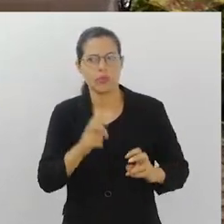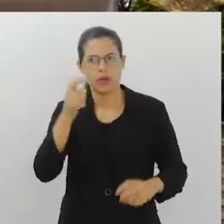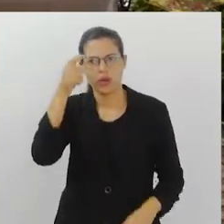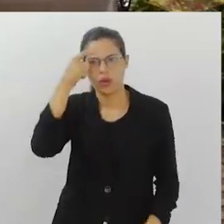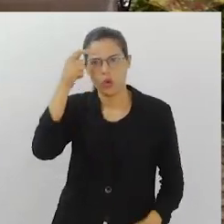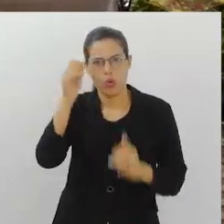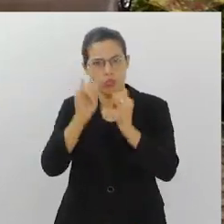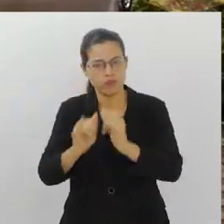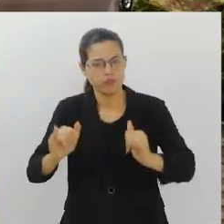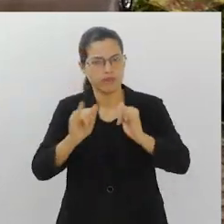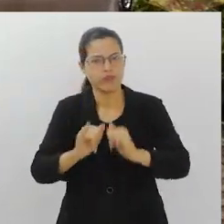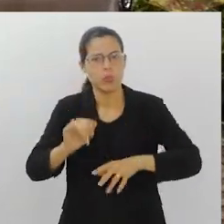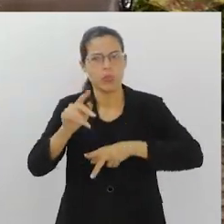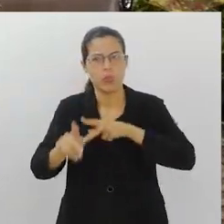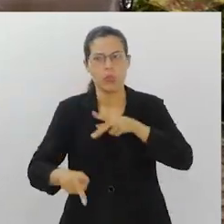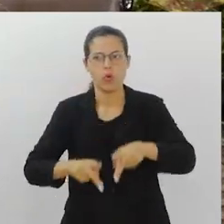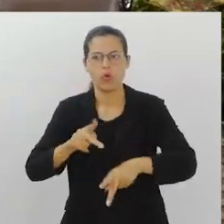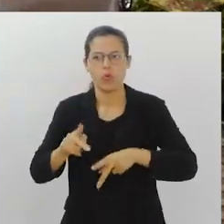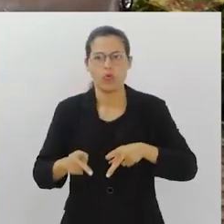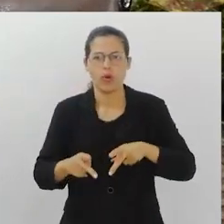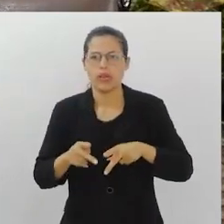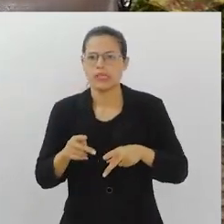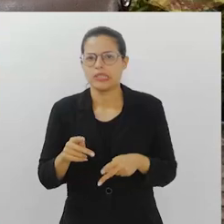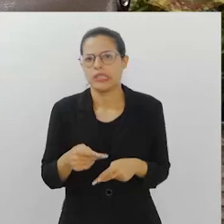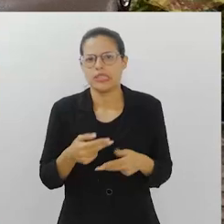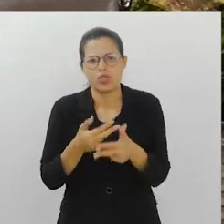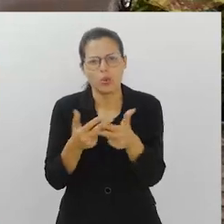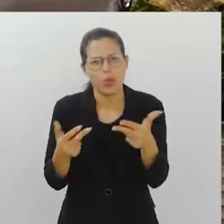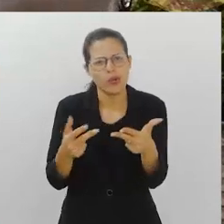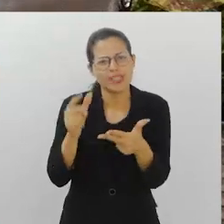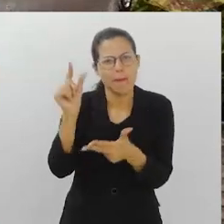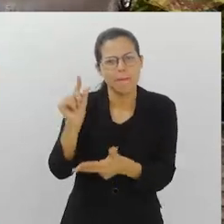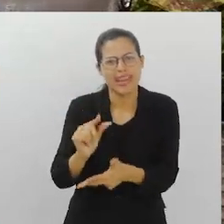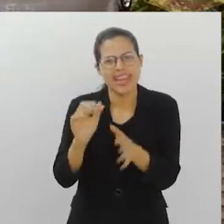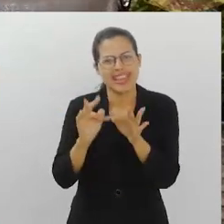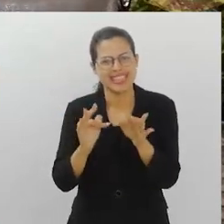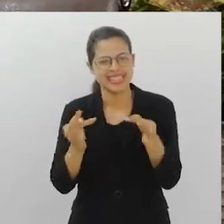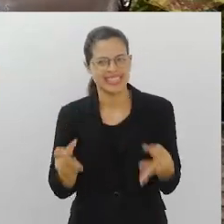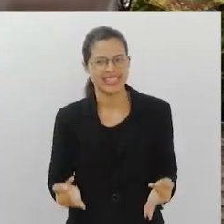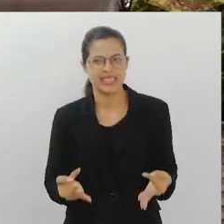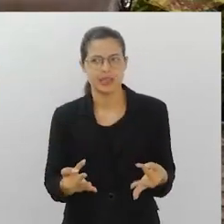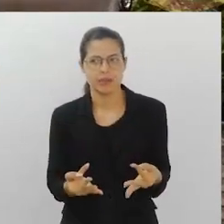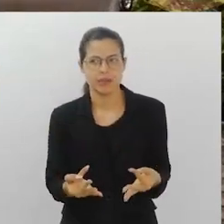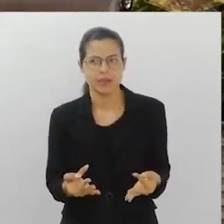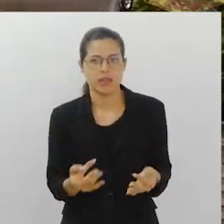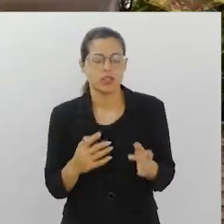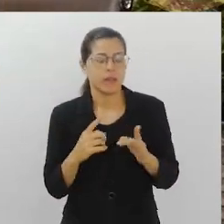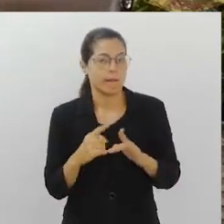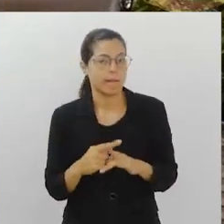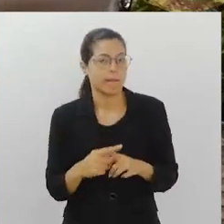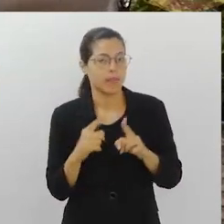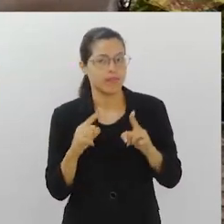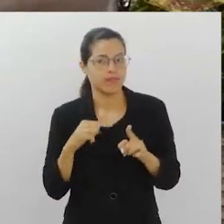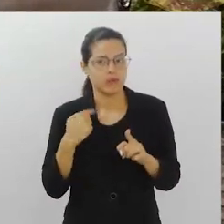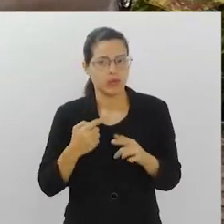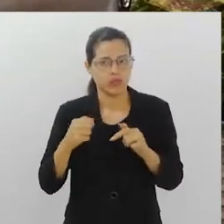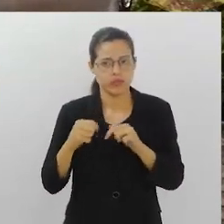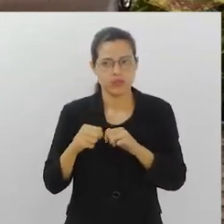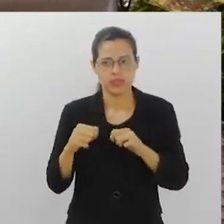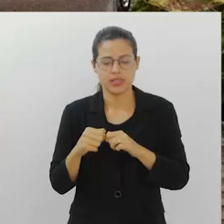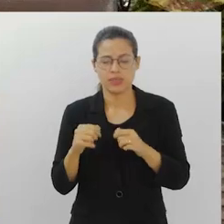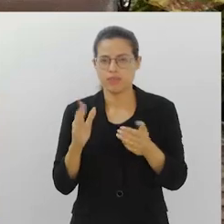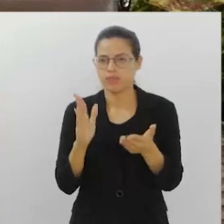população e até nas pequenas coisas, que parecem muito banais, mas a gente faz